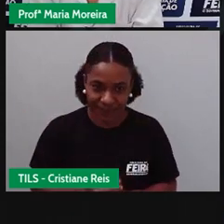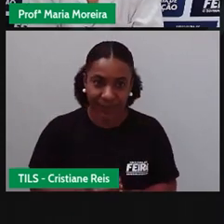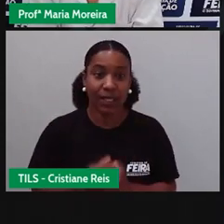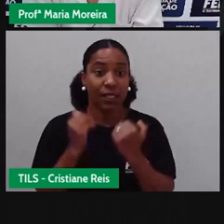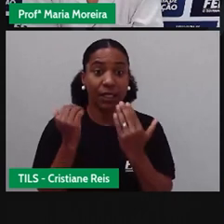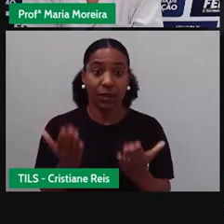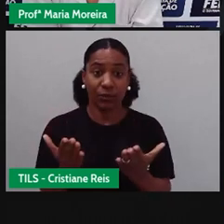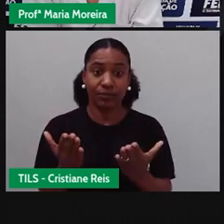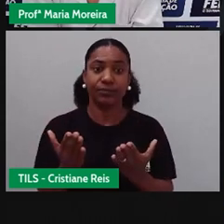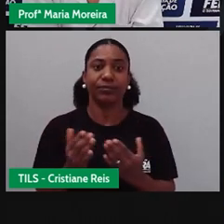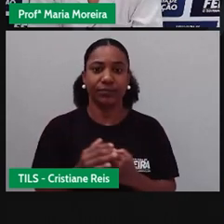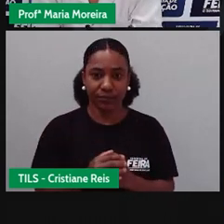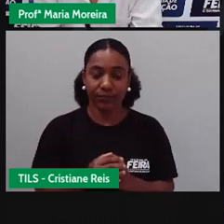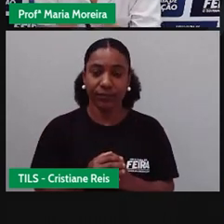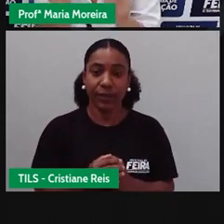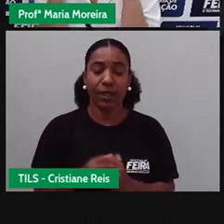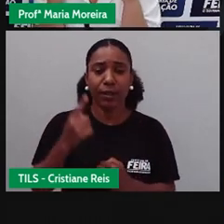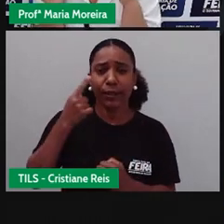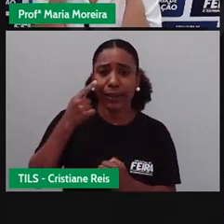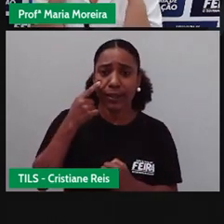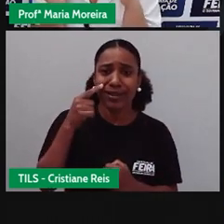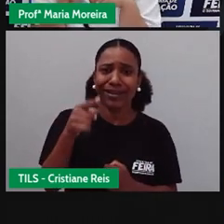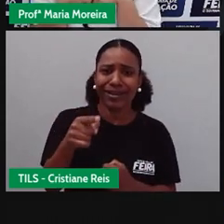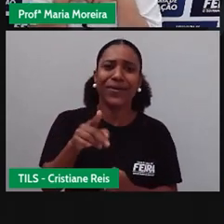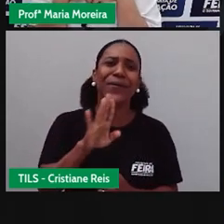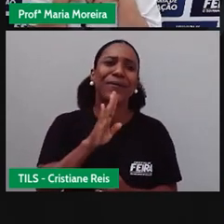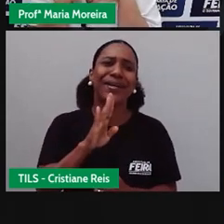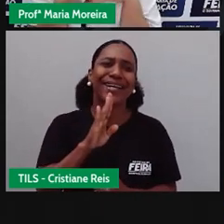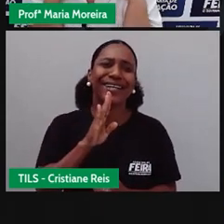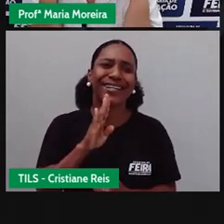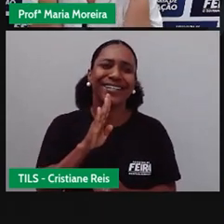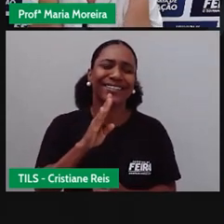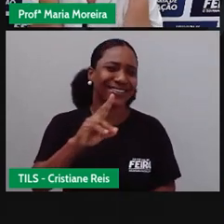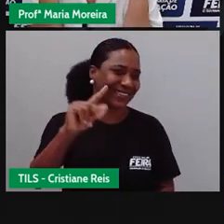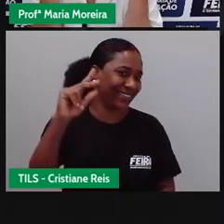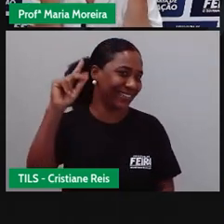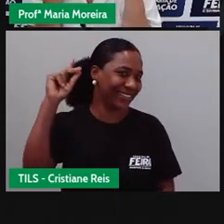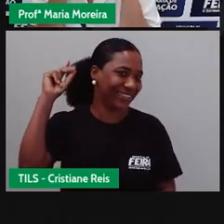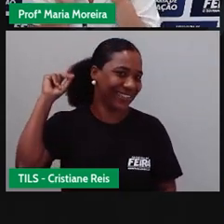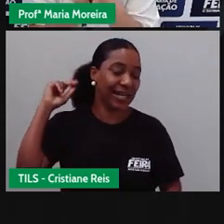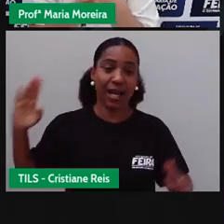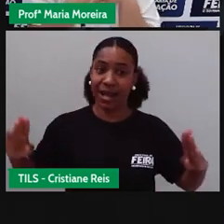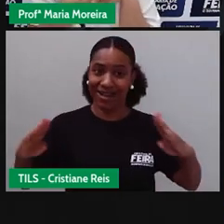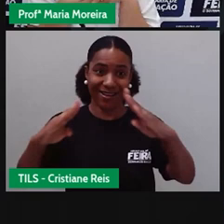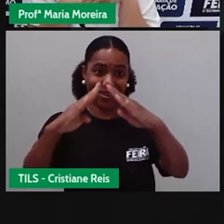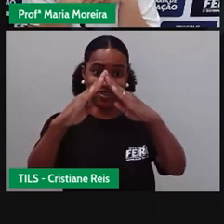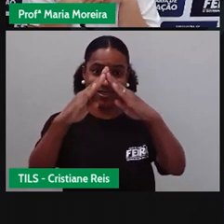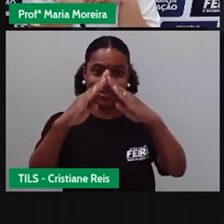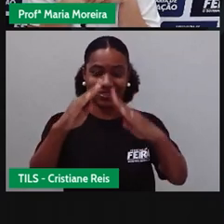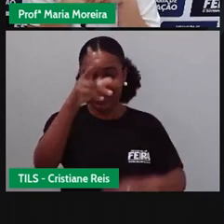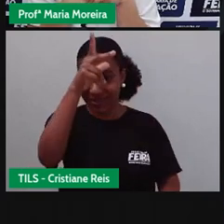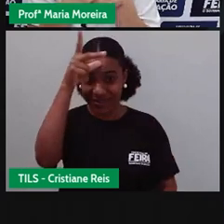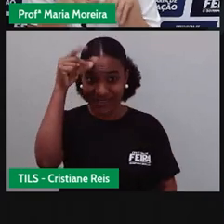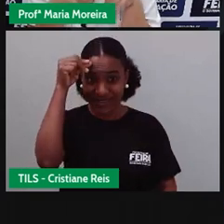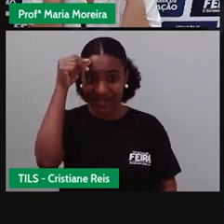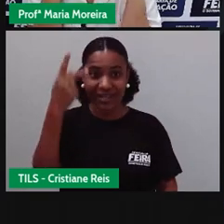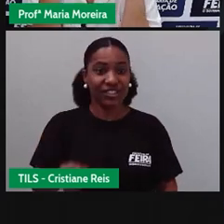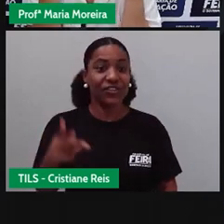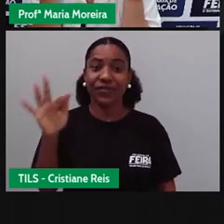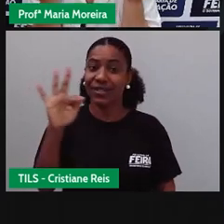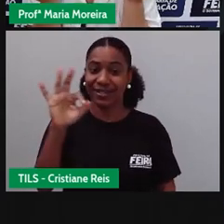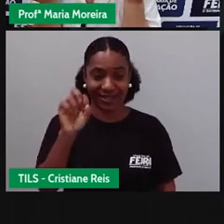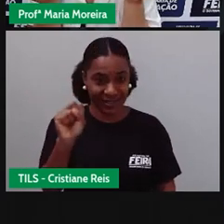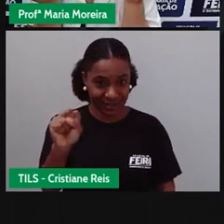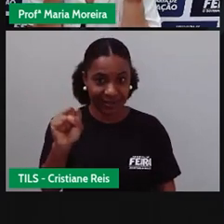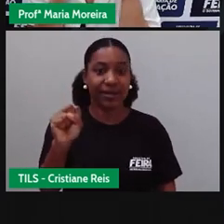Pois é, essa imagem aí é daquela bem conhecida nossa, a Prefeitura de Feira de Santana, tá? Essa aí